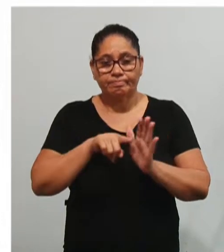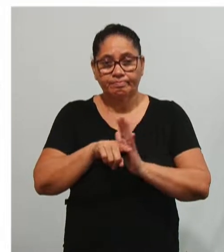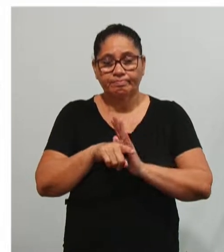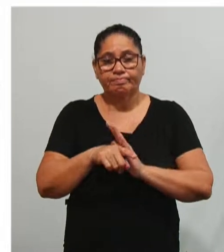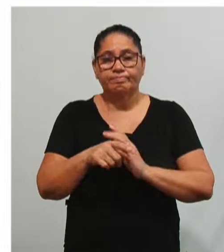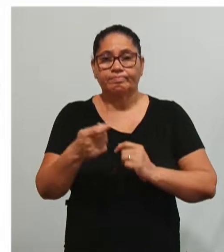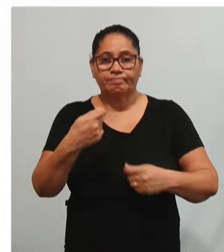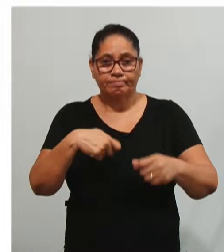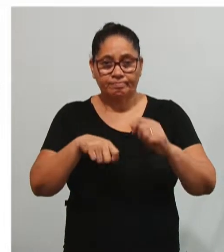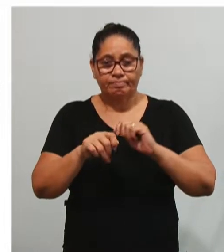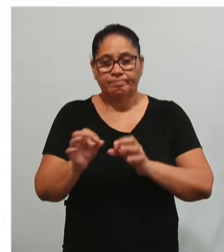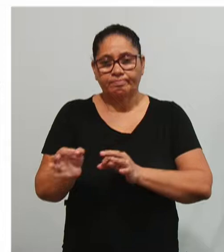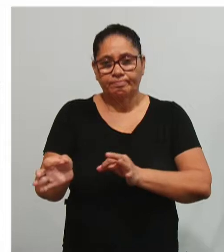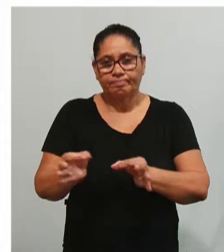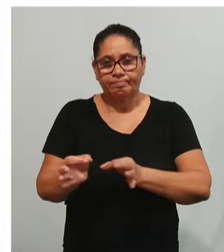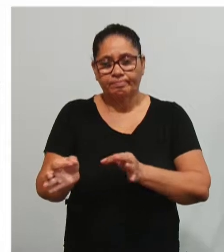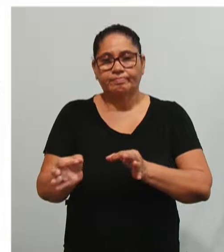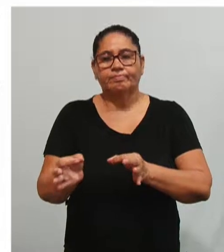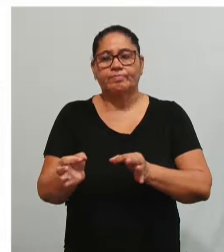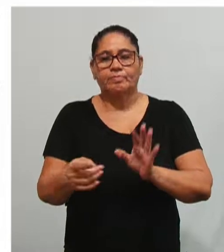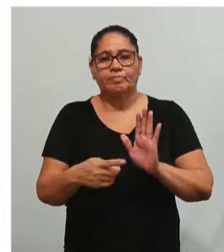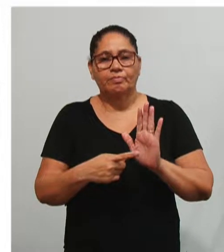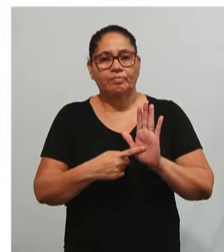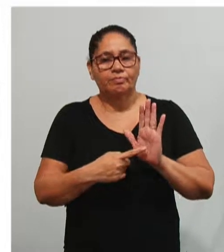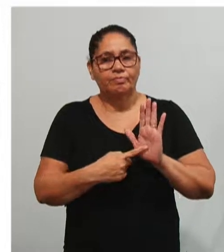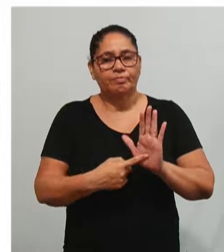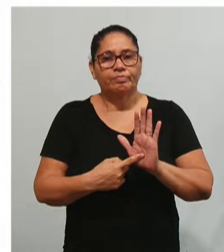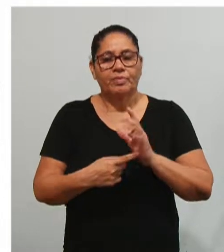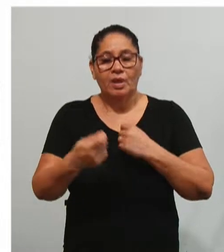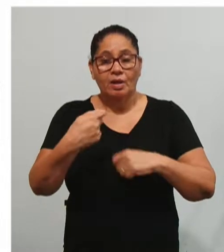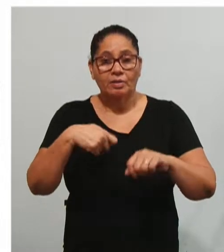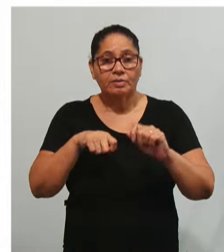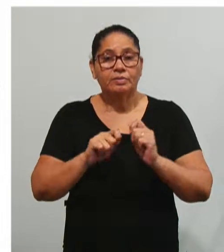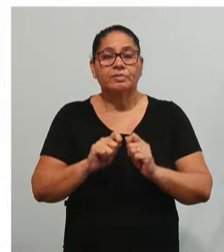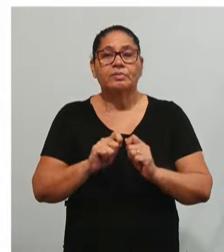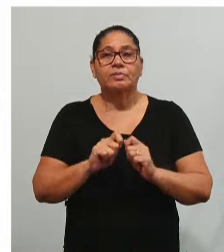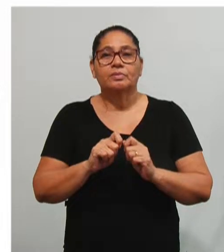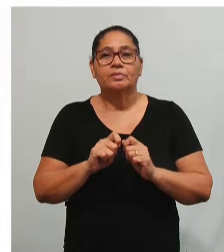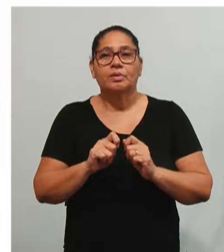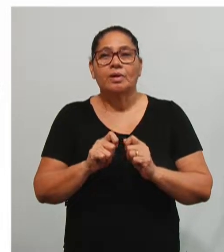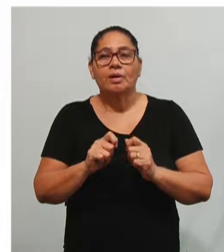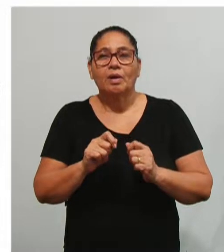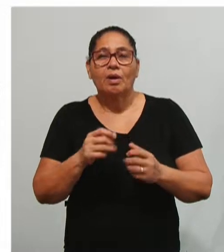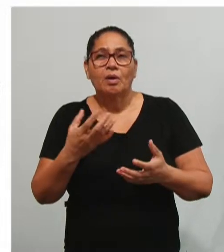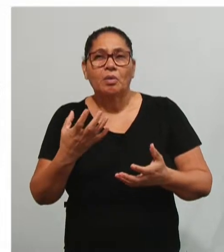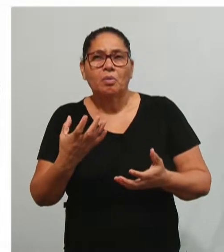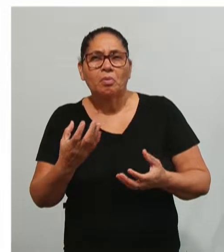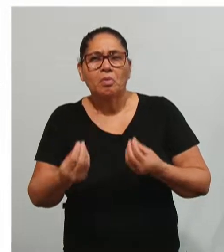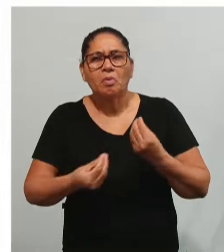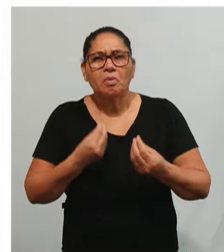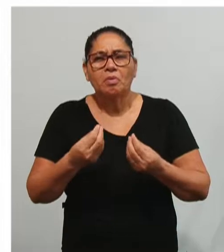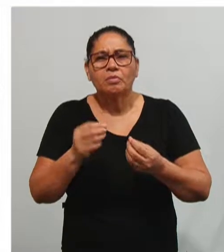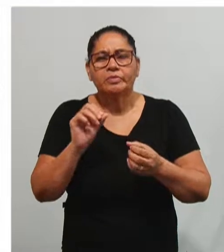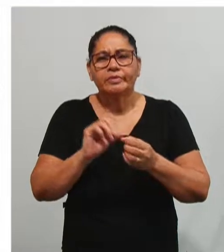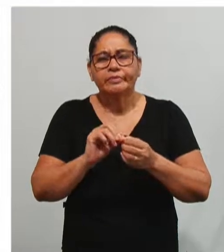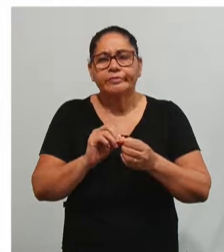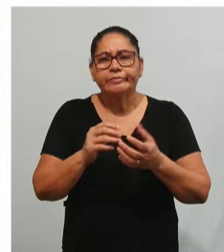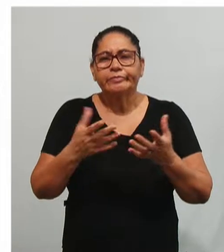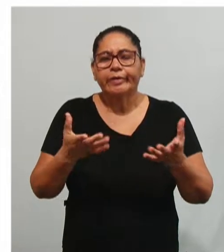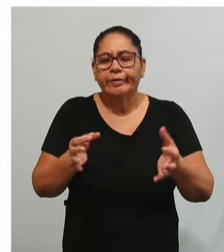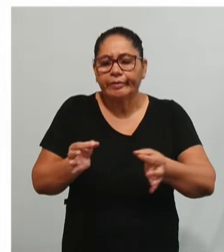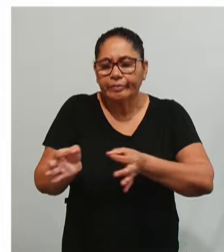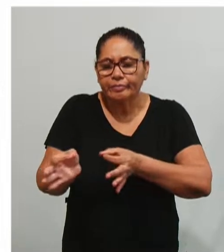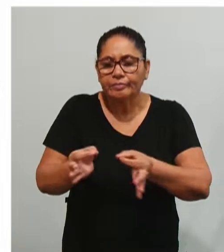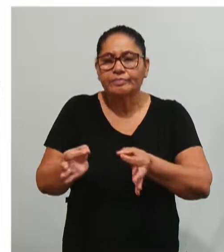administração e a análise organizacional nos mostra que administrar é um ato pelo qual as organizações